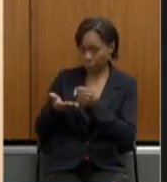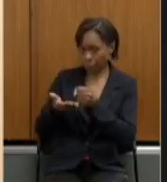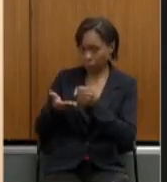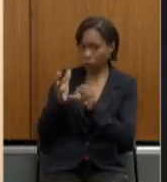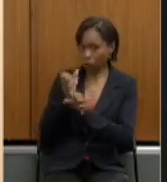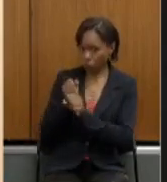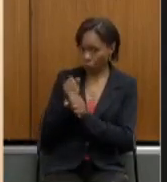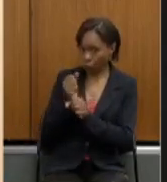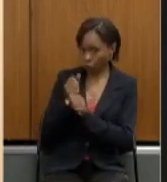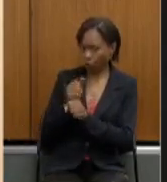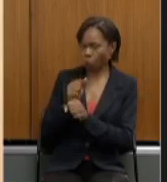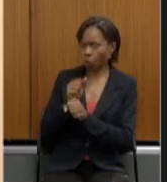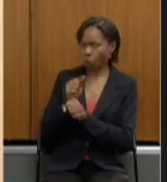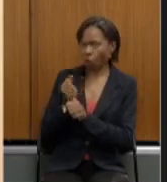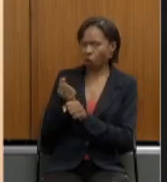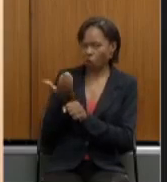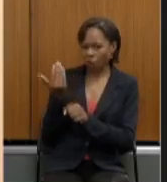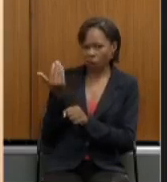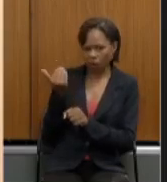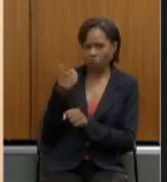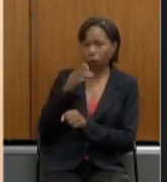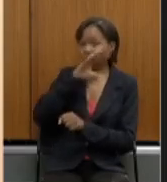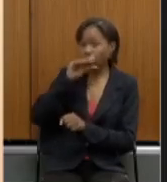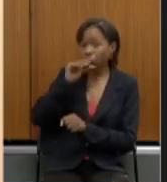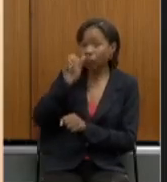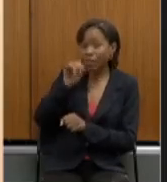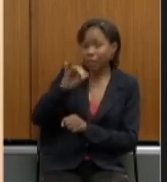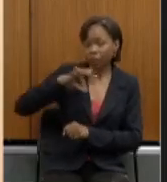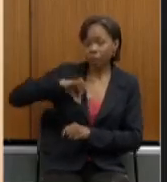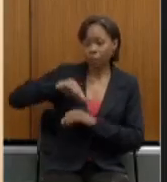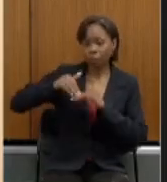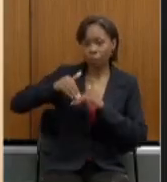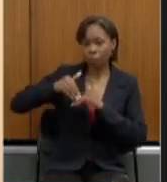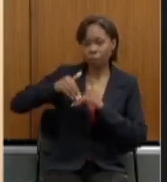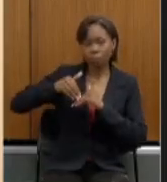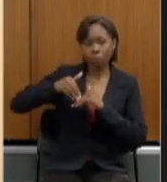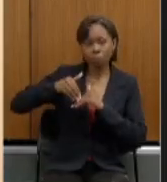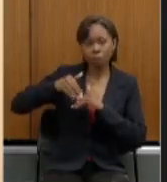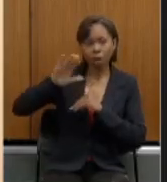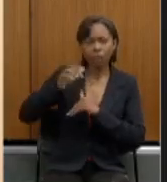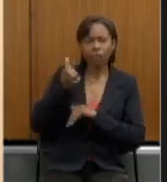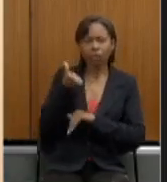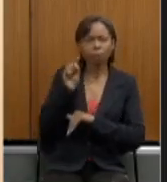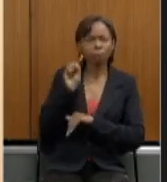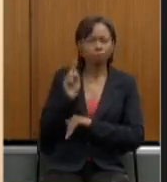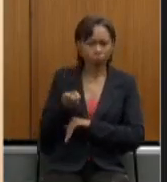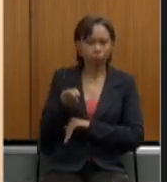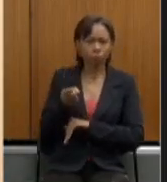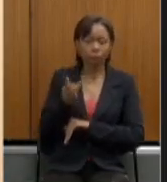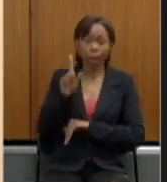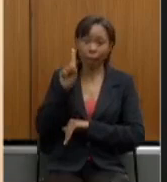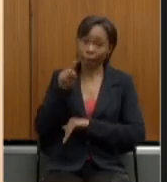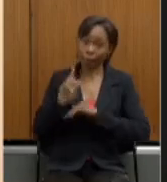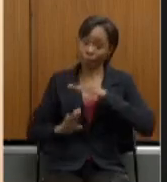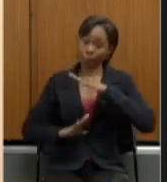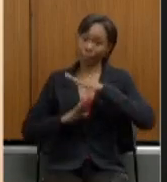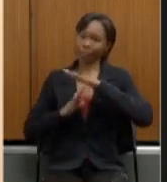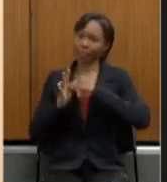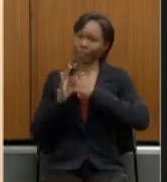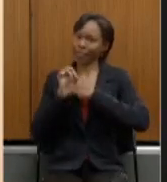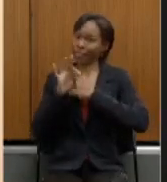percebia o servidor que percebia acima de 6 mil reais que é o teto da previdência